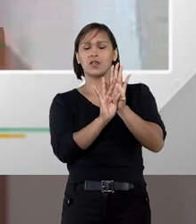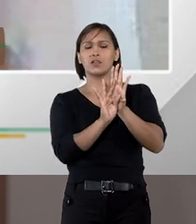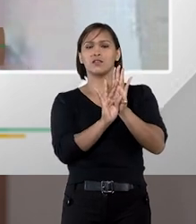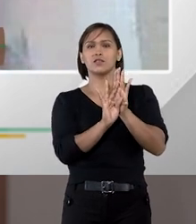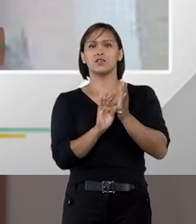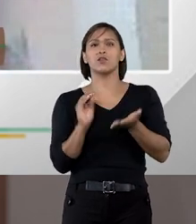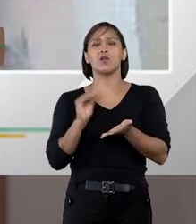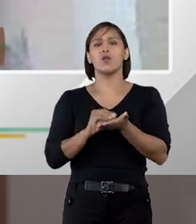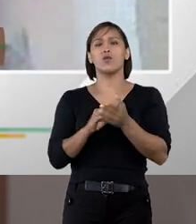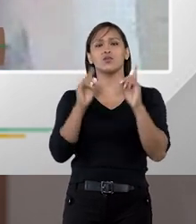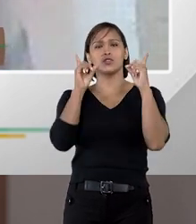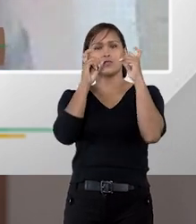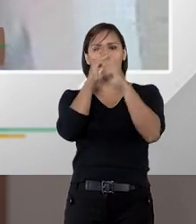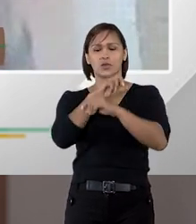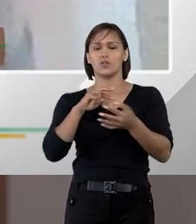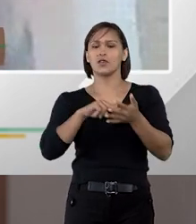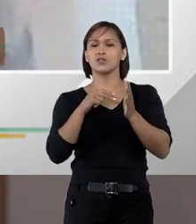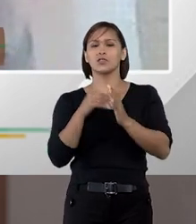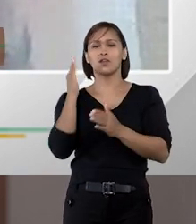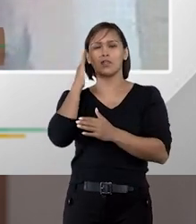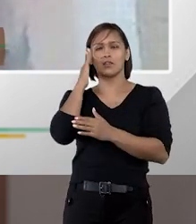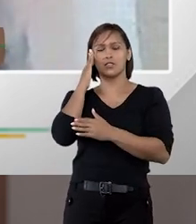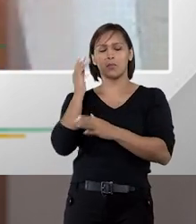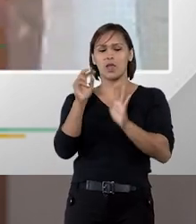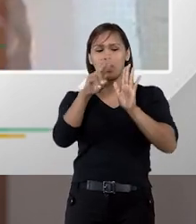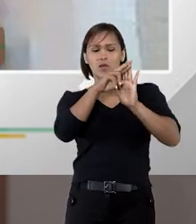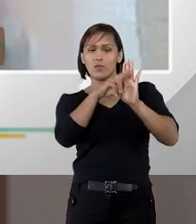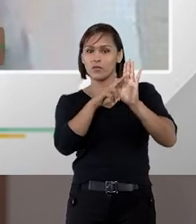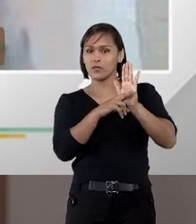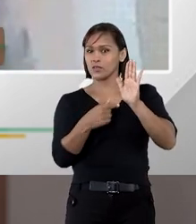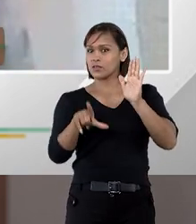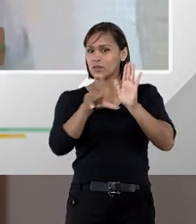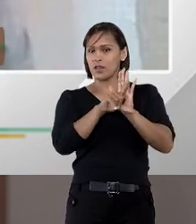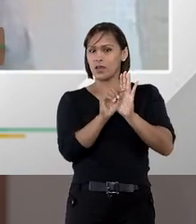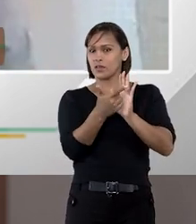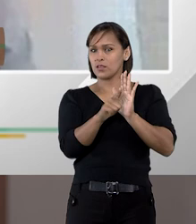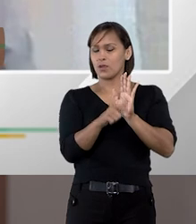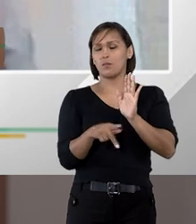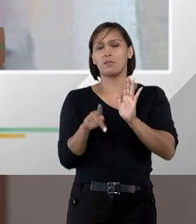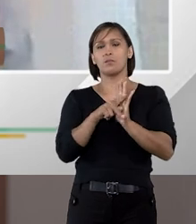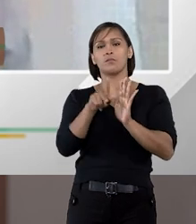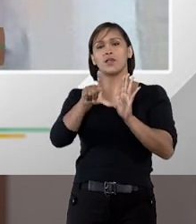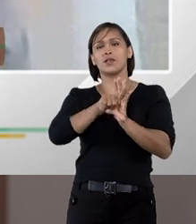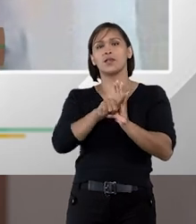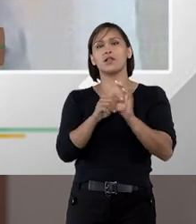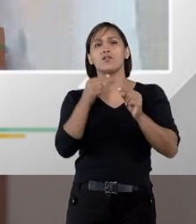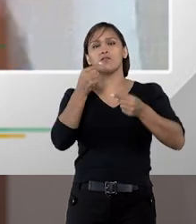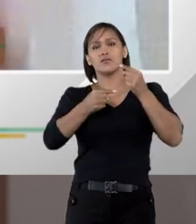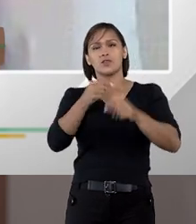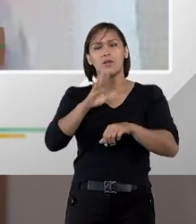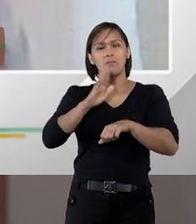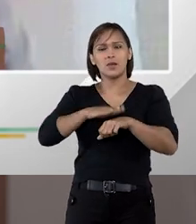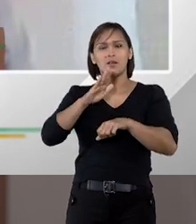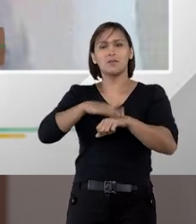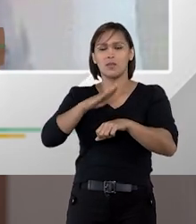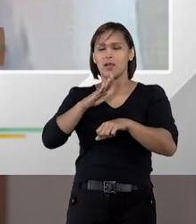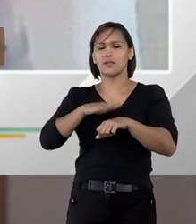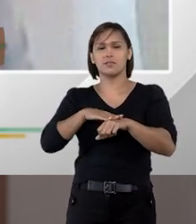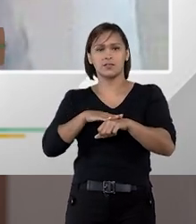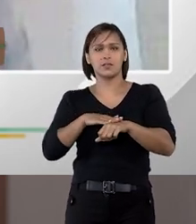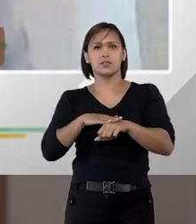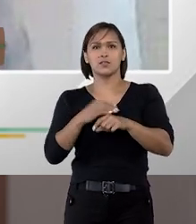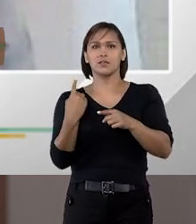ou de qualquer dificuldade de interpretação de algum dispositivo o PL foi debatido muitas e muitas